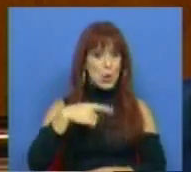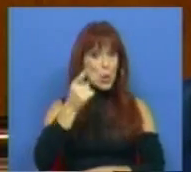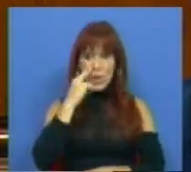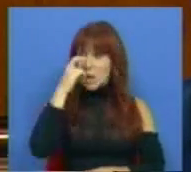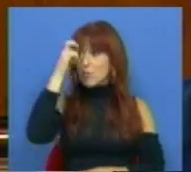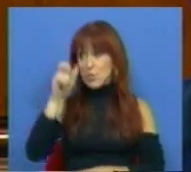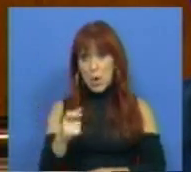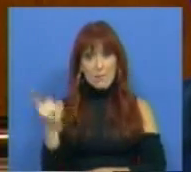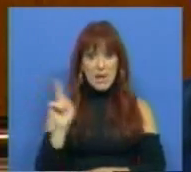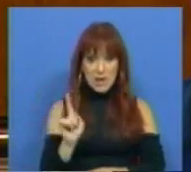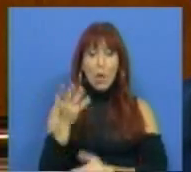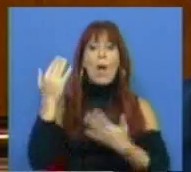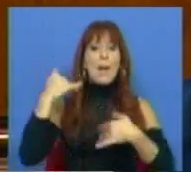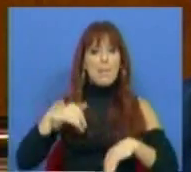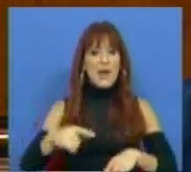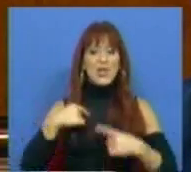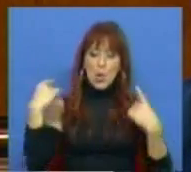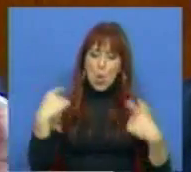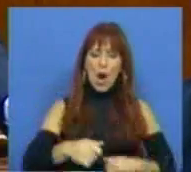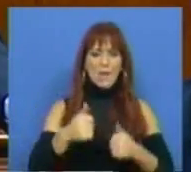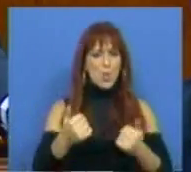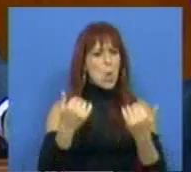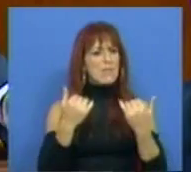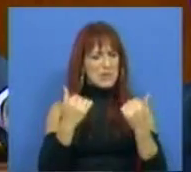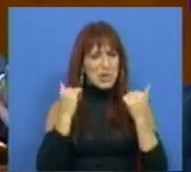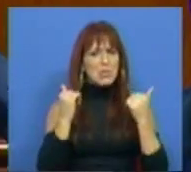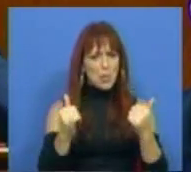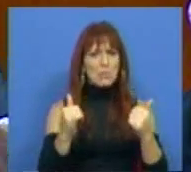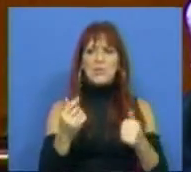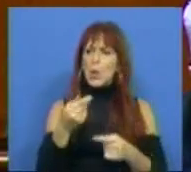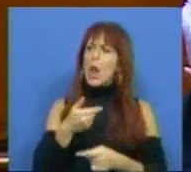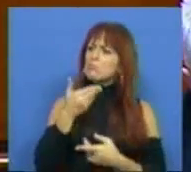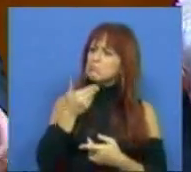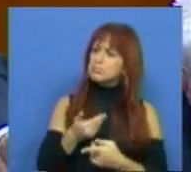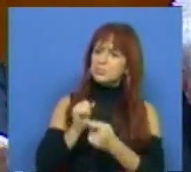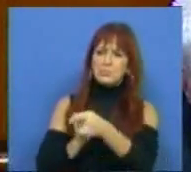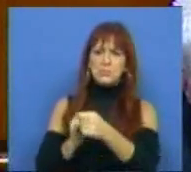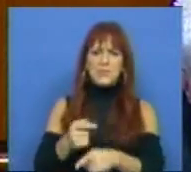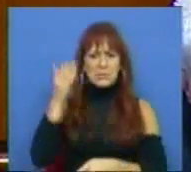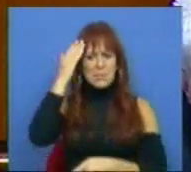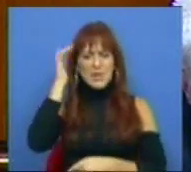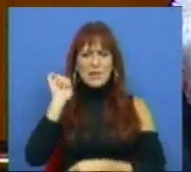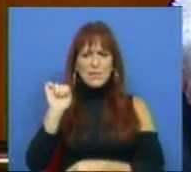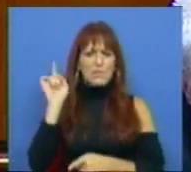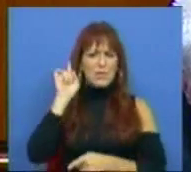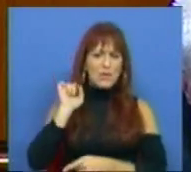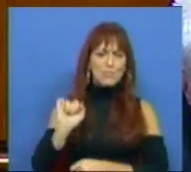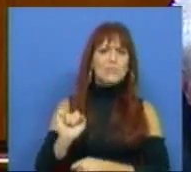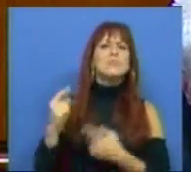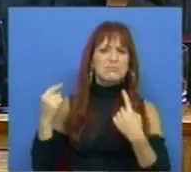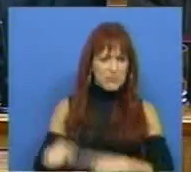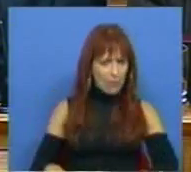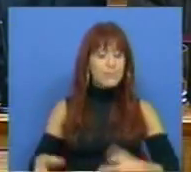o conheço pessoalmente, mas tenho boas informações sobre a sua reputação, a sua capacidade e a sua